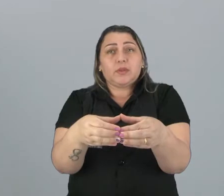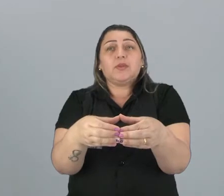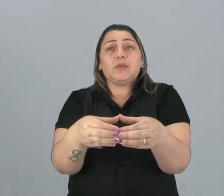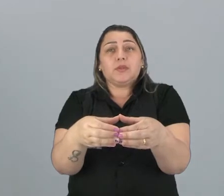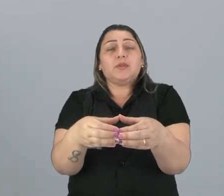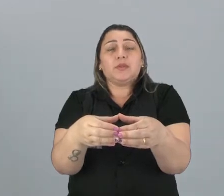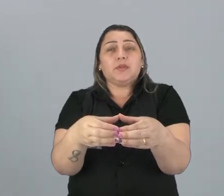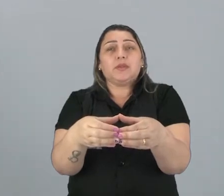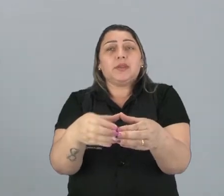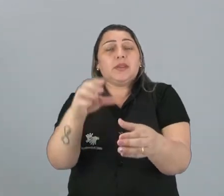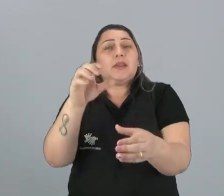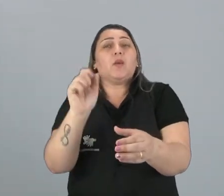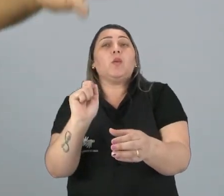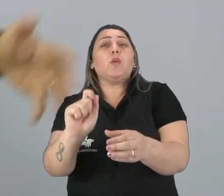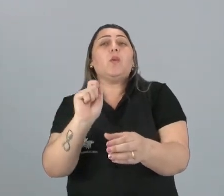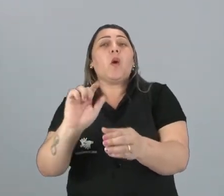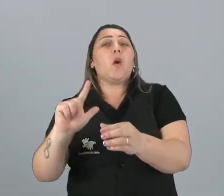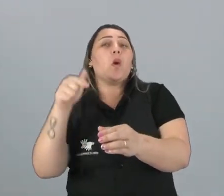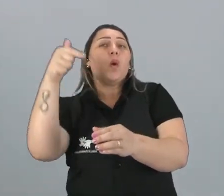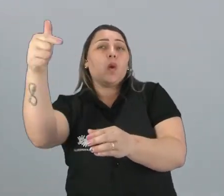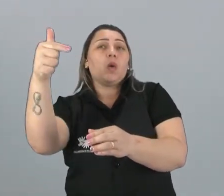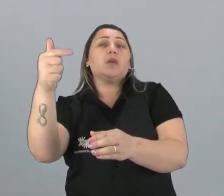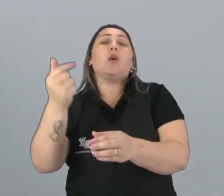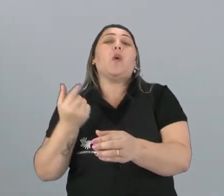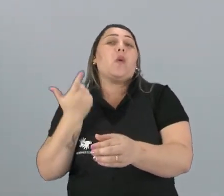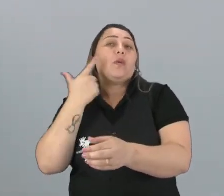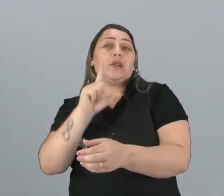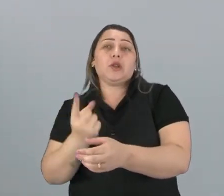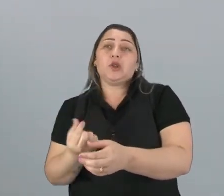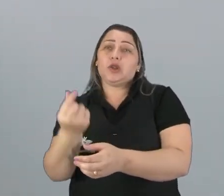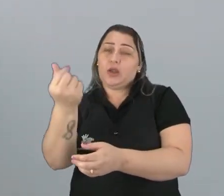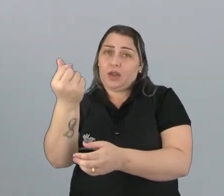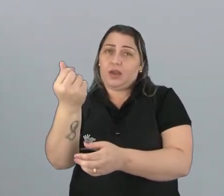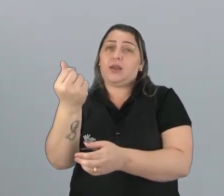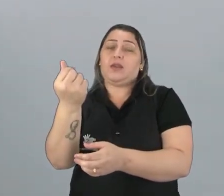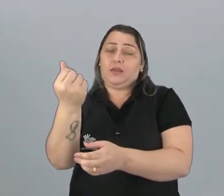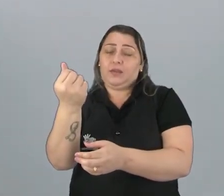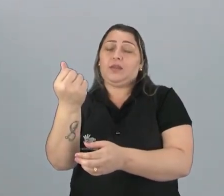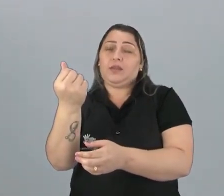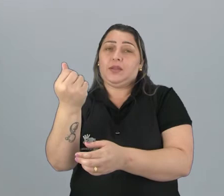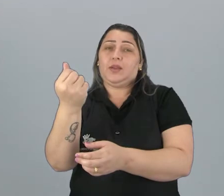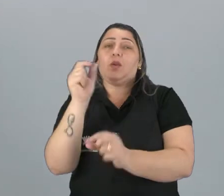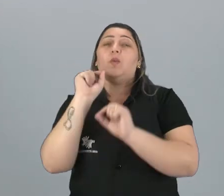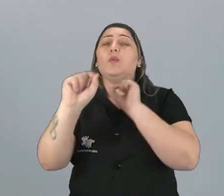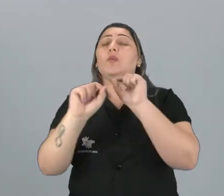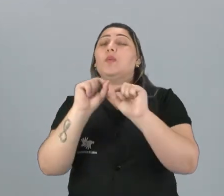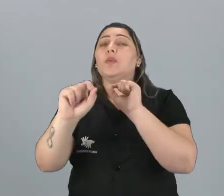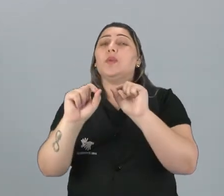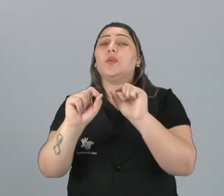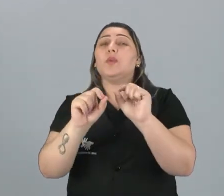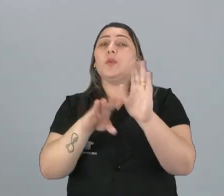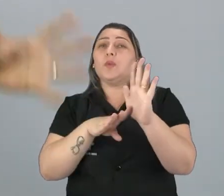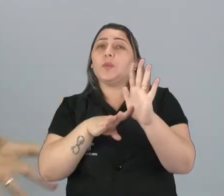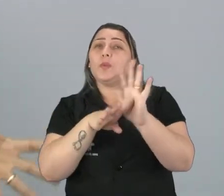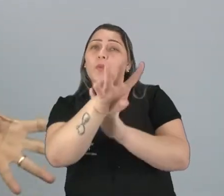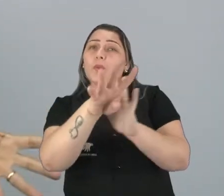que está por trás de tudo isso, que outros setores estão ganhando dinheiro e não se divertindo como nós, que isso forma uma rede